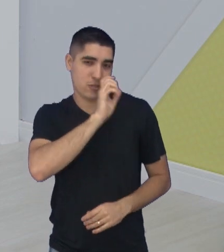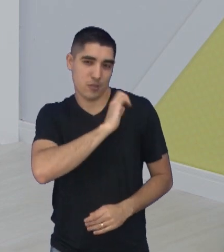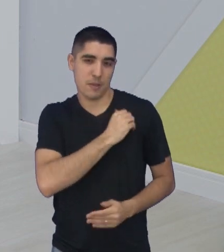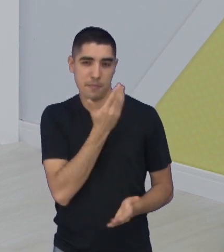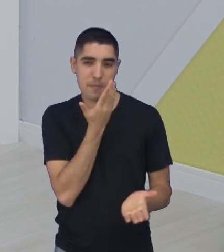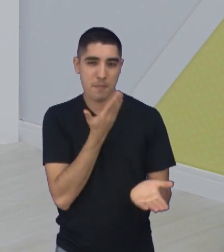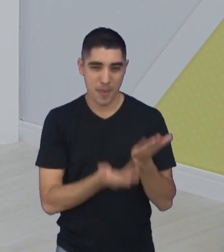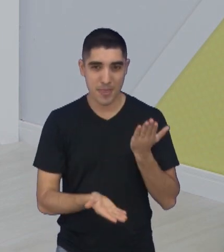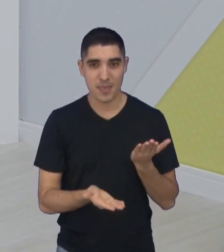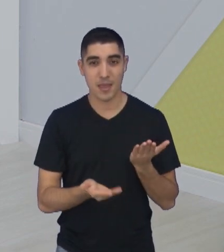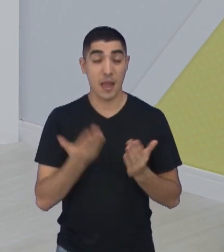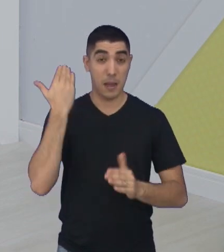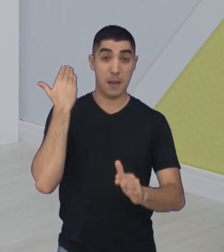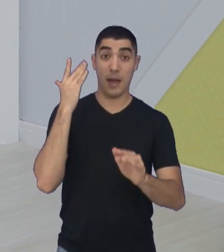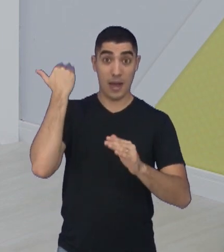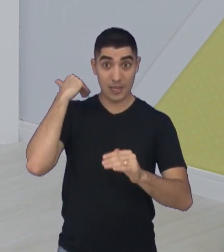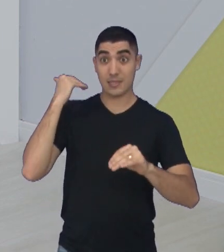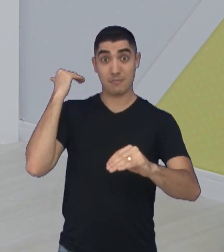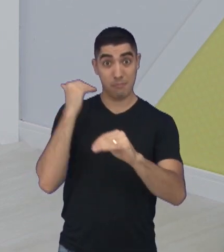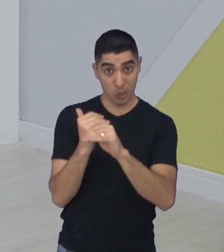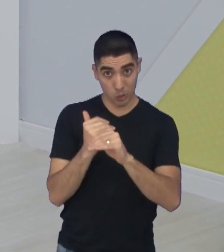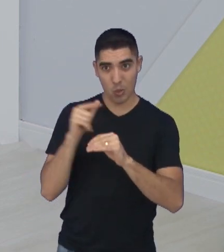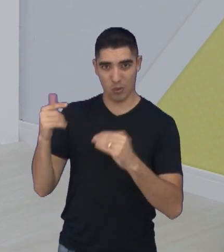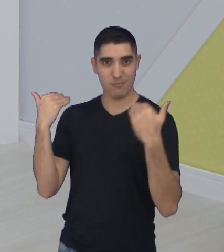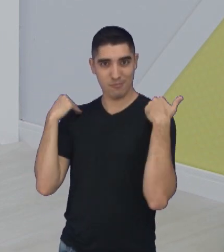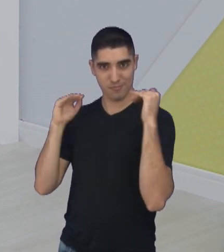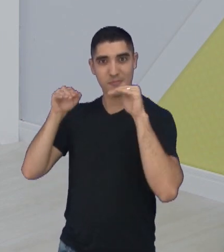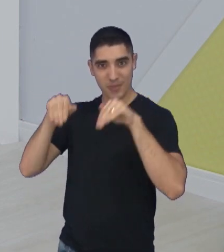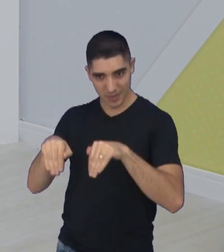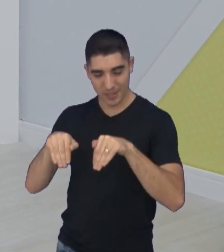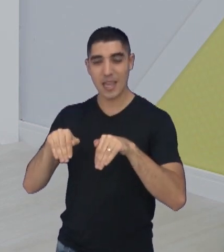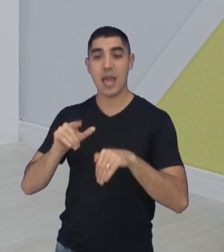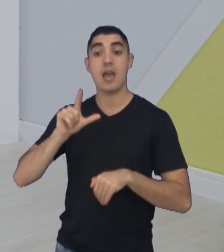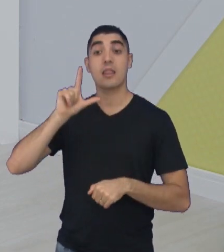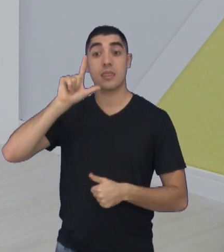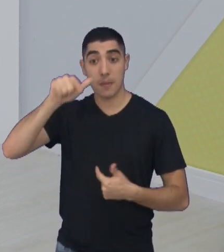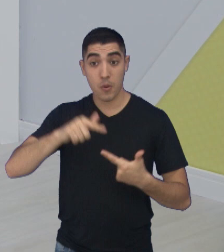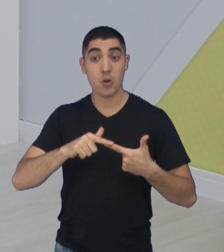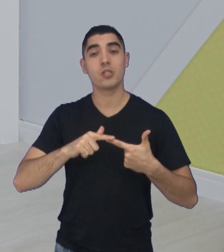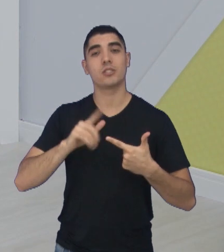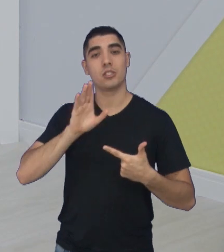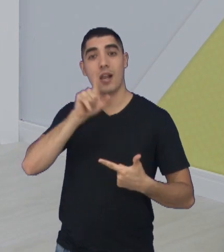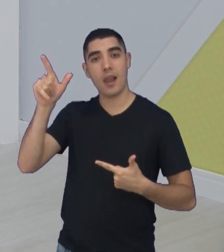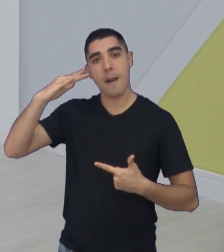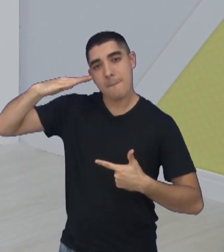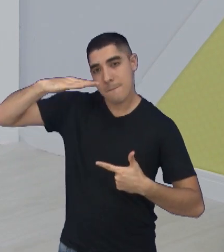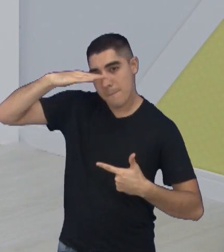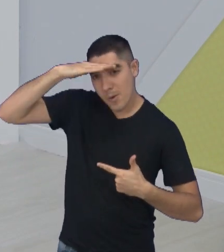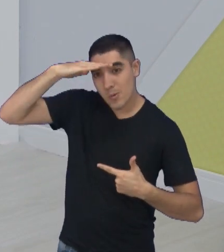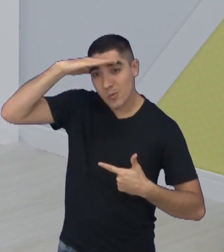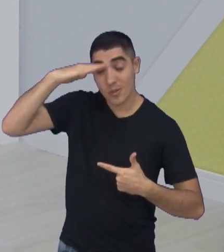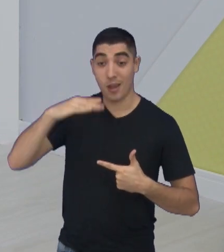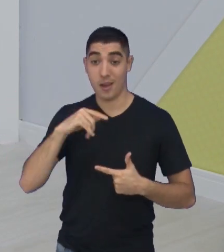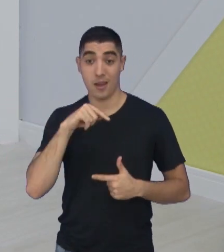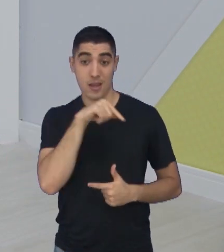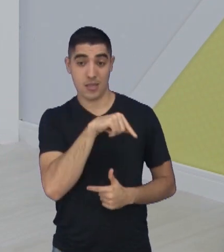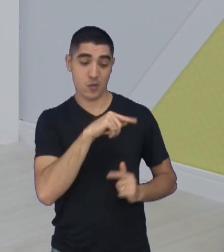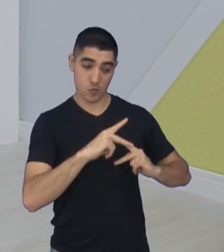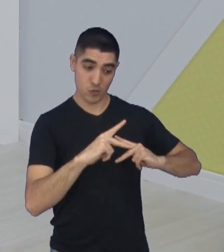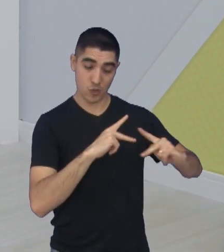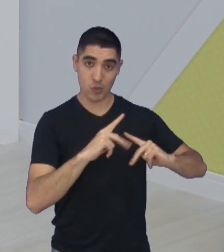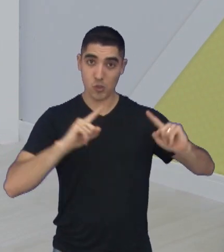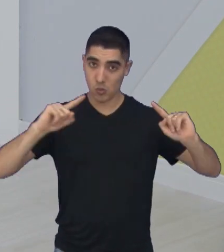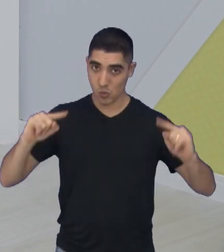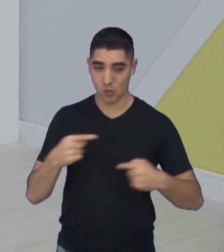desconhecido Costa Rica, lá do Mato Grosso do Sul. Aí o São José foi até o sul de Minas, enfrentar o Pouso Alegre, pela segunda rodada do